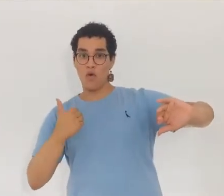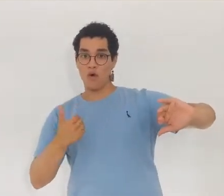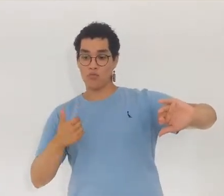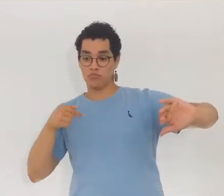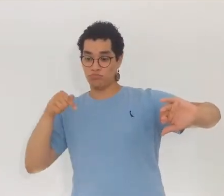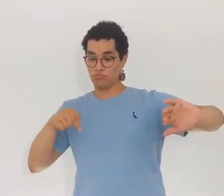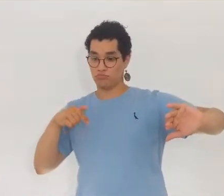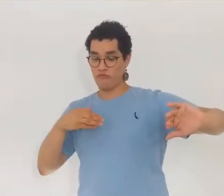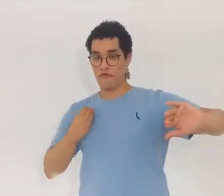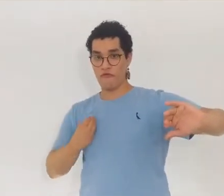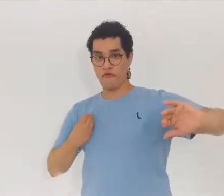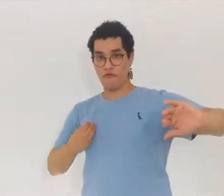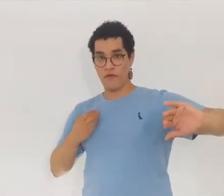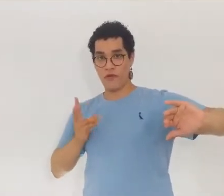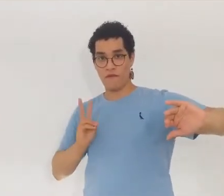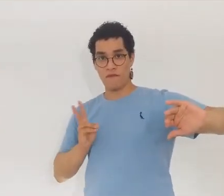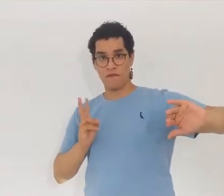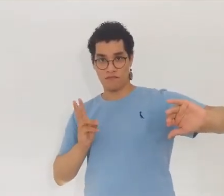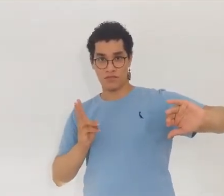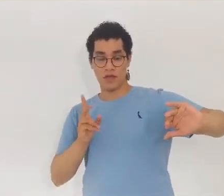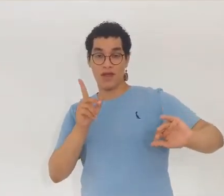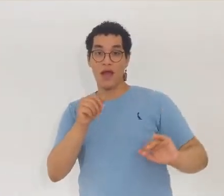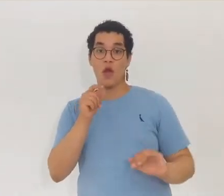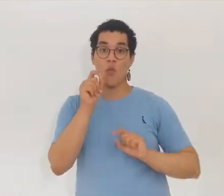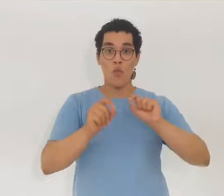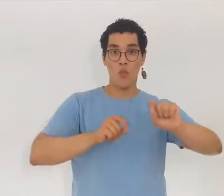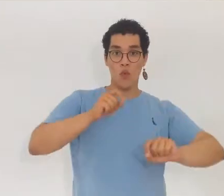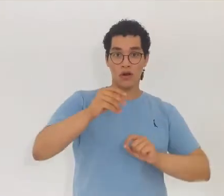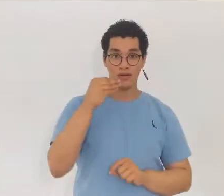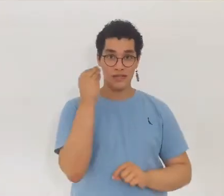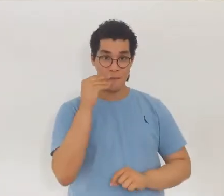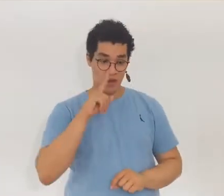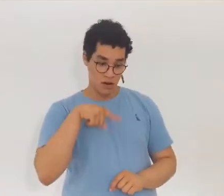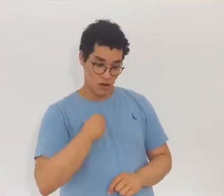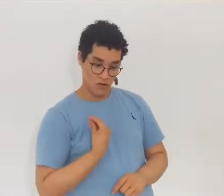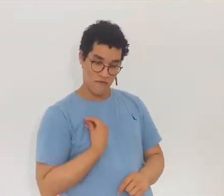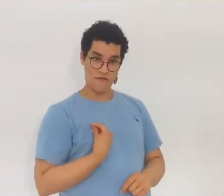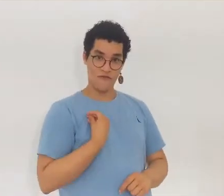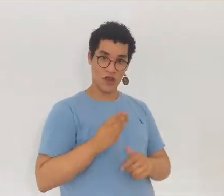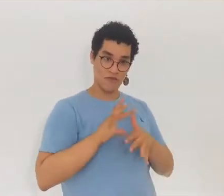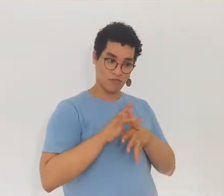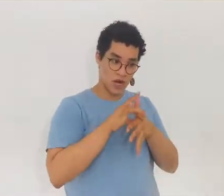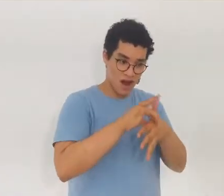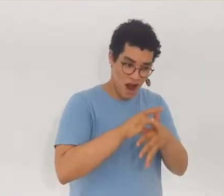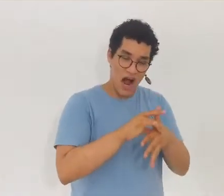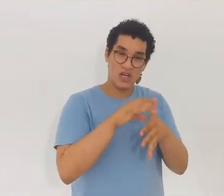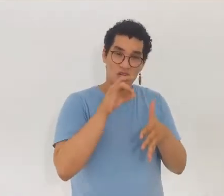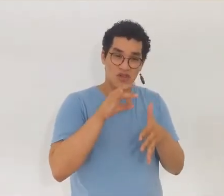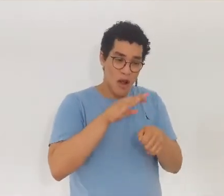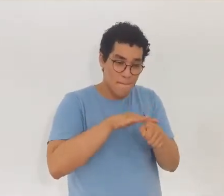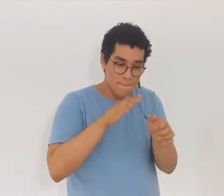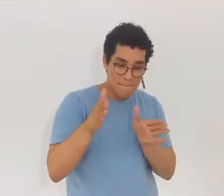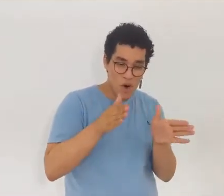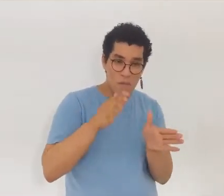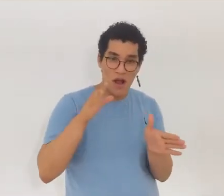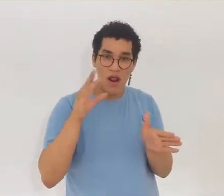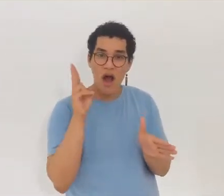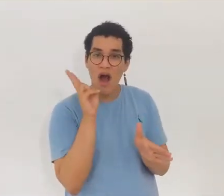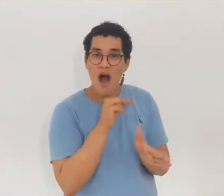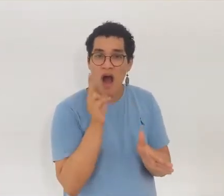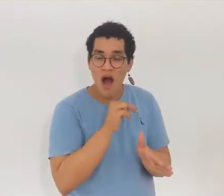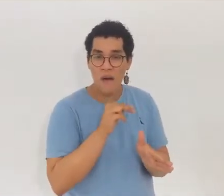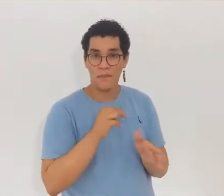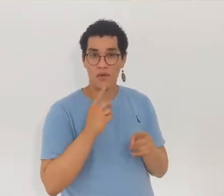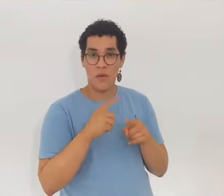o devido reencontro. A gente sabe que essa experiência aqui, estando encarnado, é apenas uma experiência